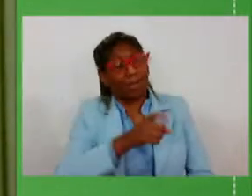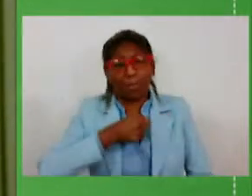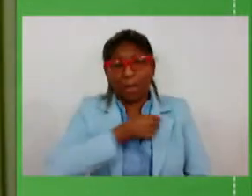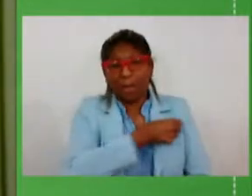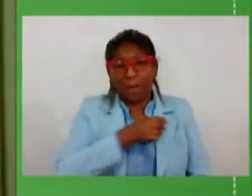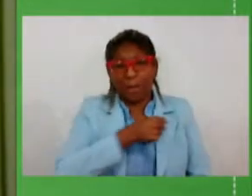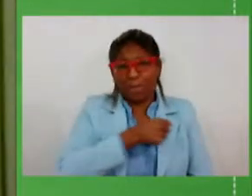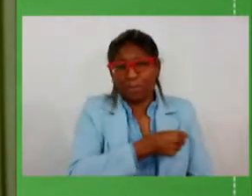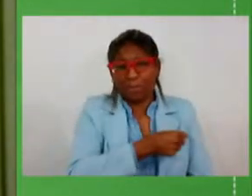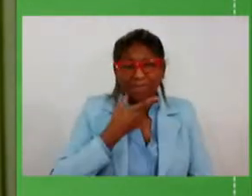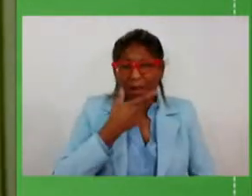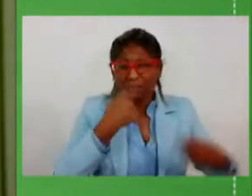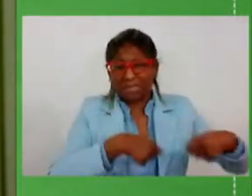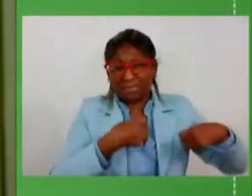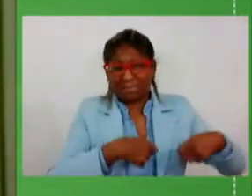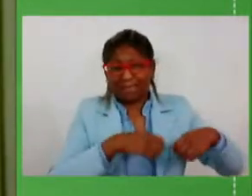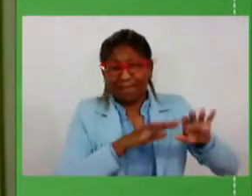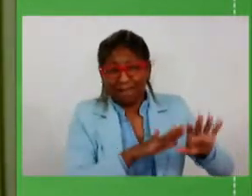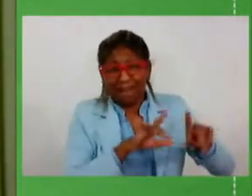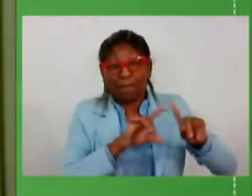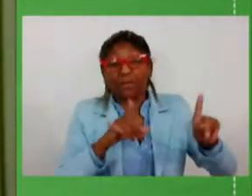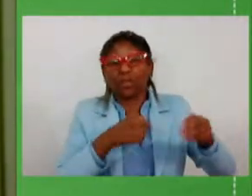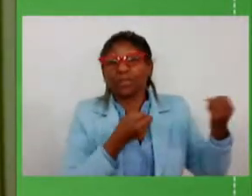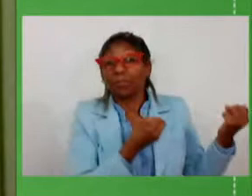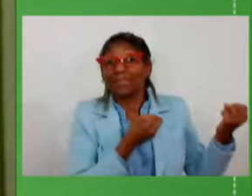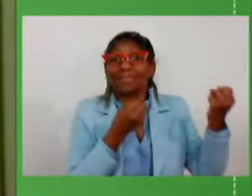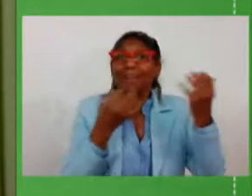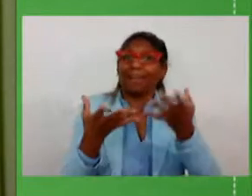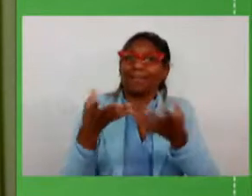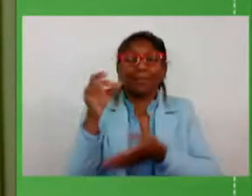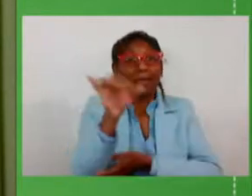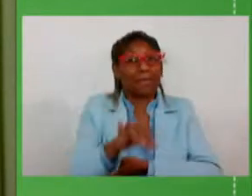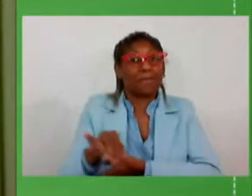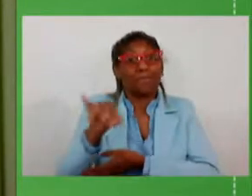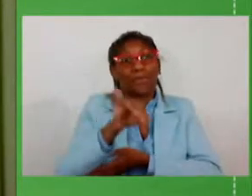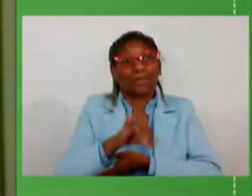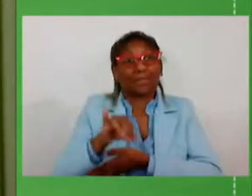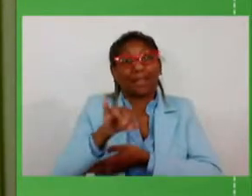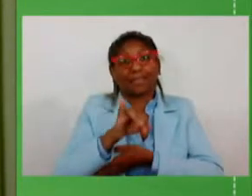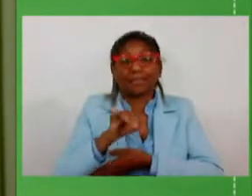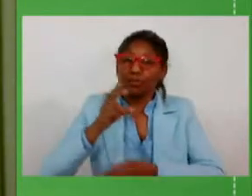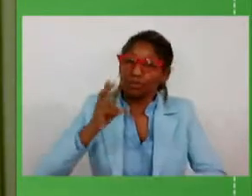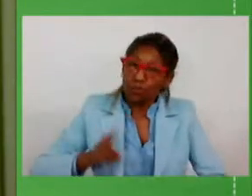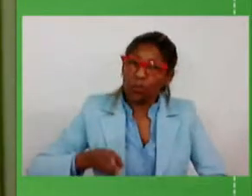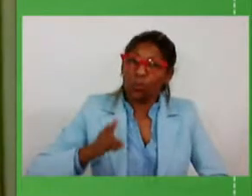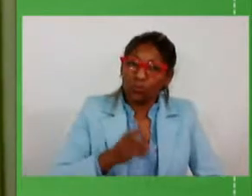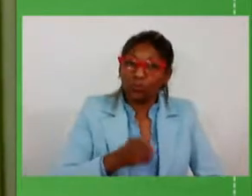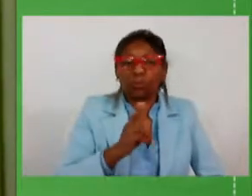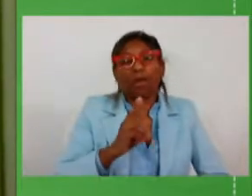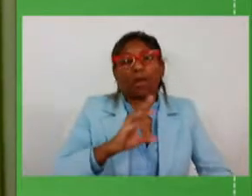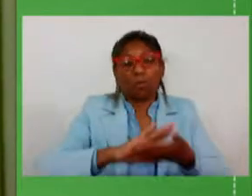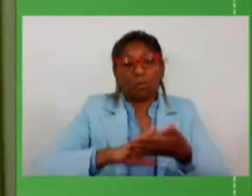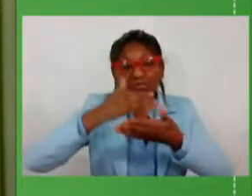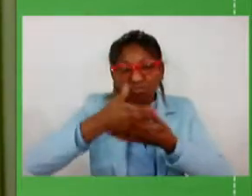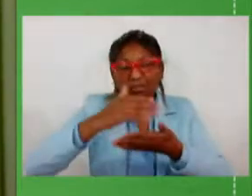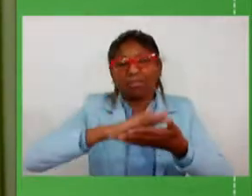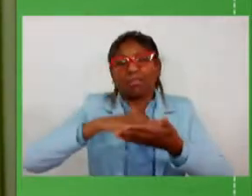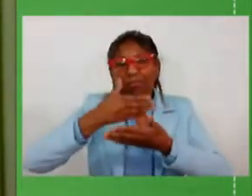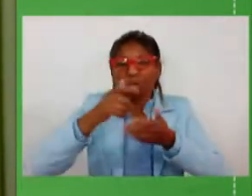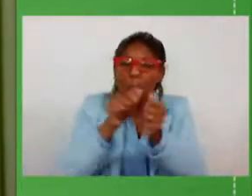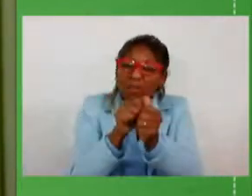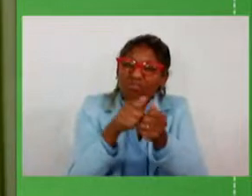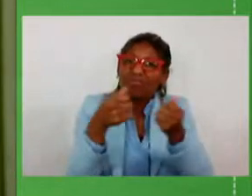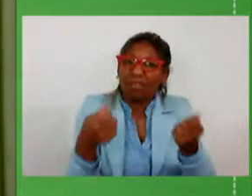mas nós estamos entregando aqui a importância da continuidade de uma agenda uma agenda que tem